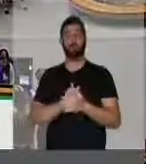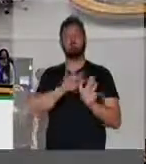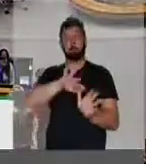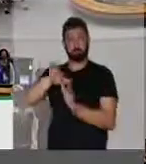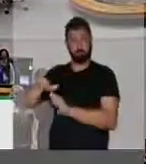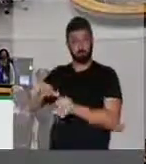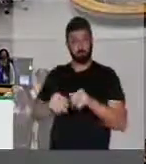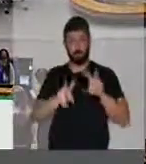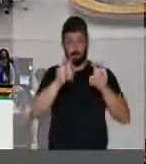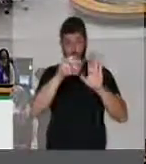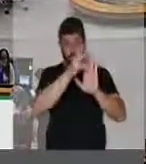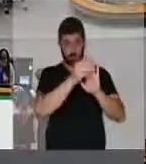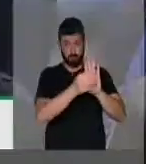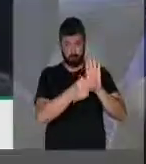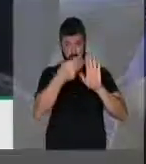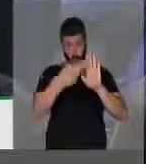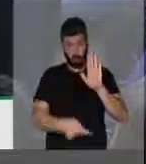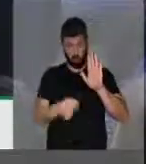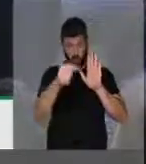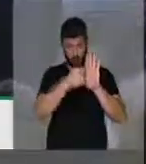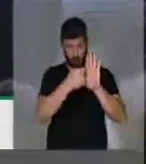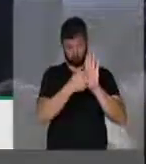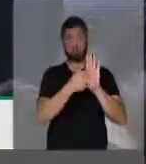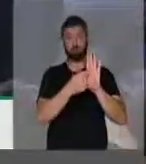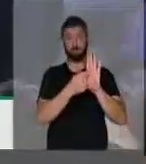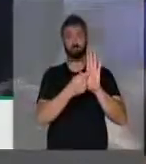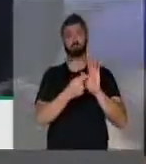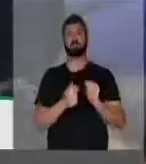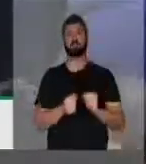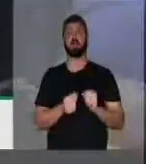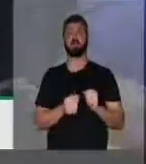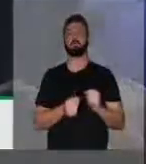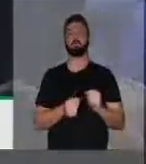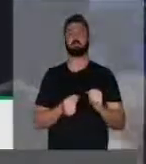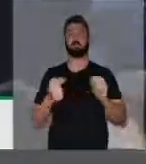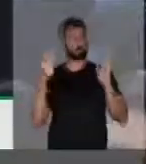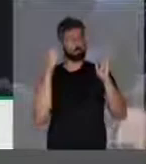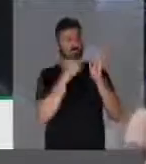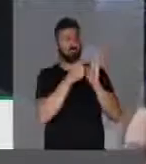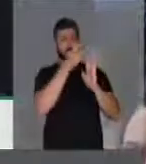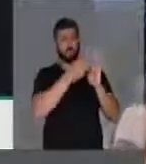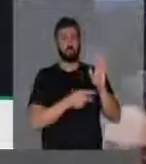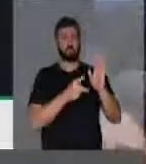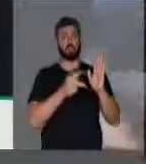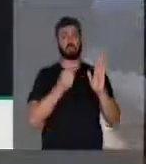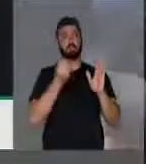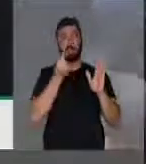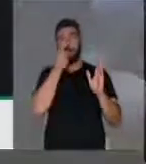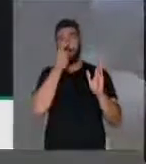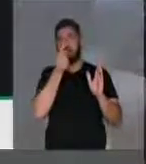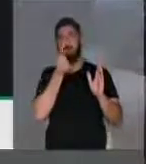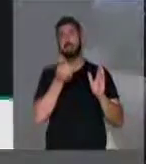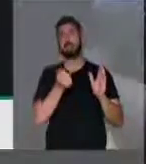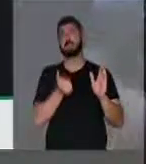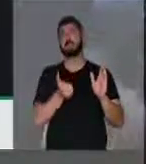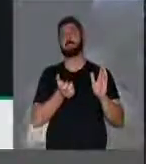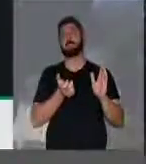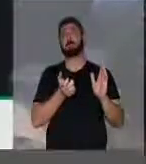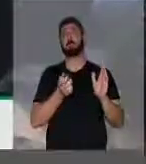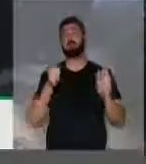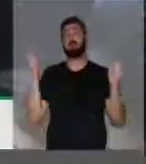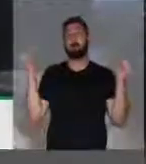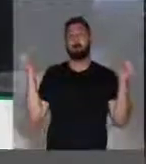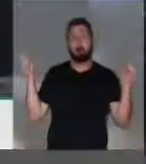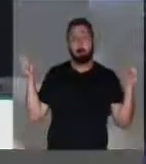presidente, sobre o mérito desse projeto. Esse projeto, ele diminui a